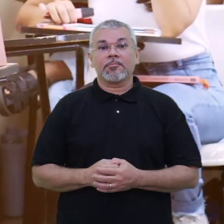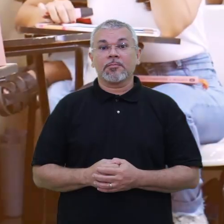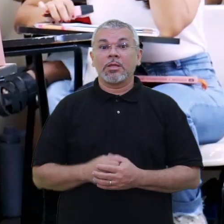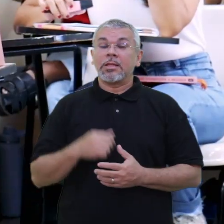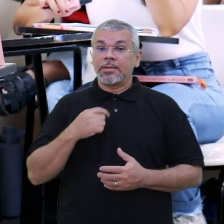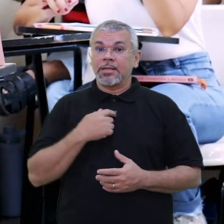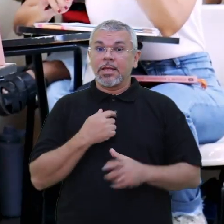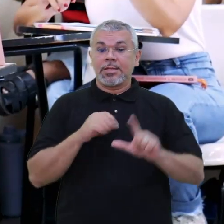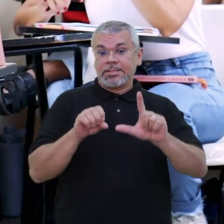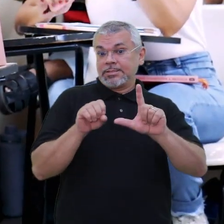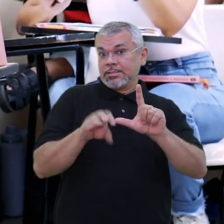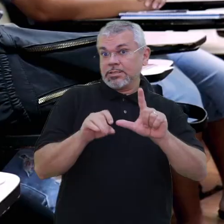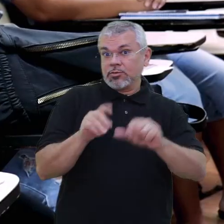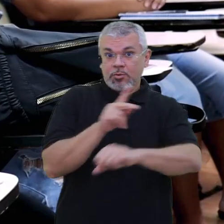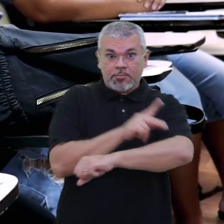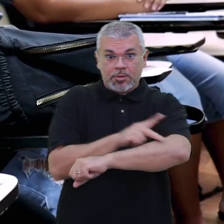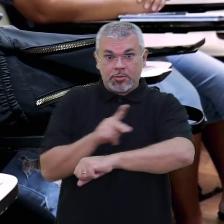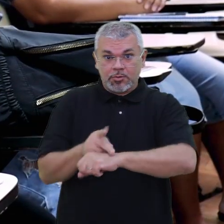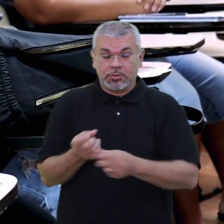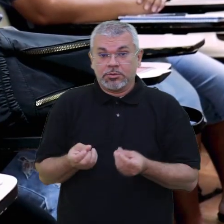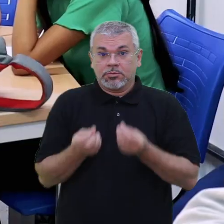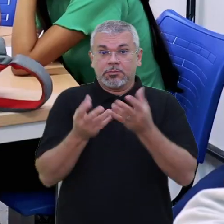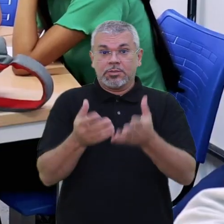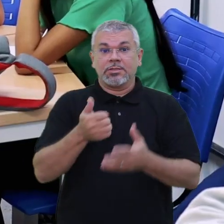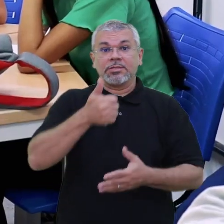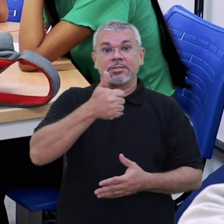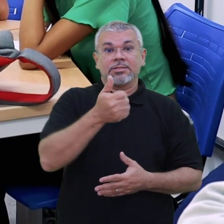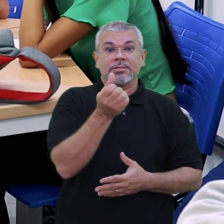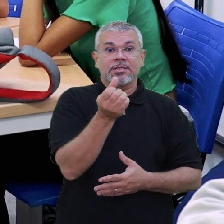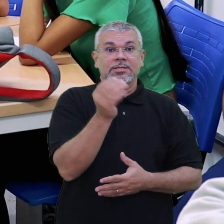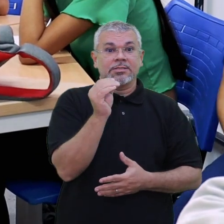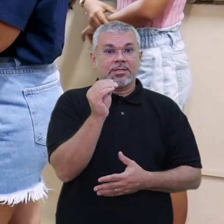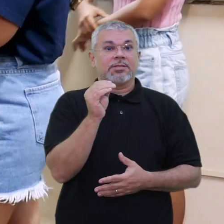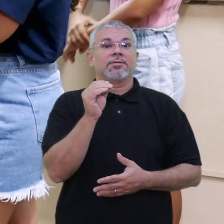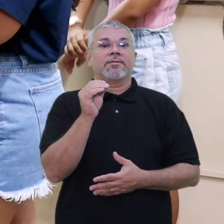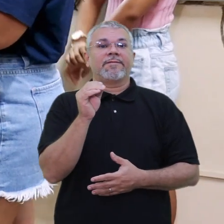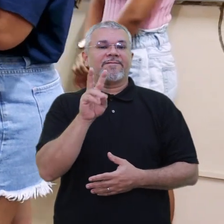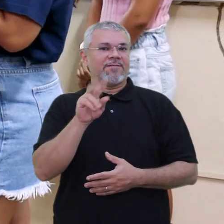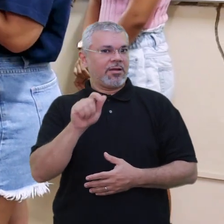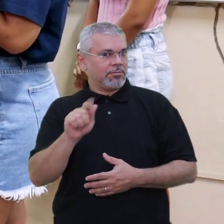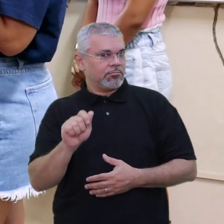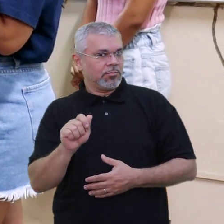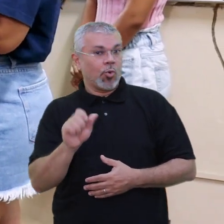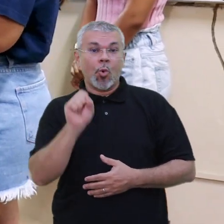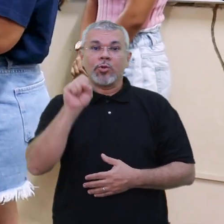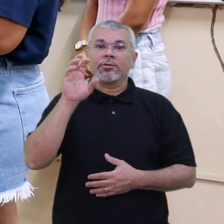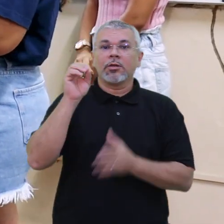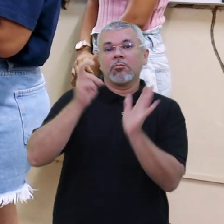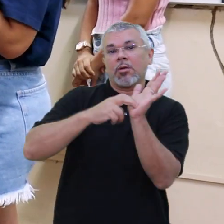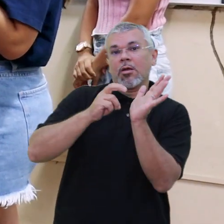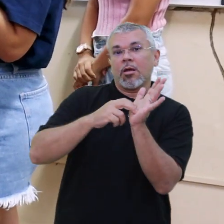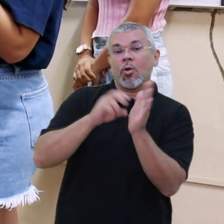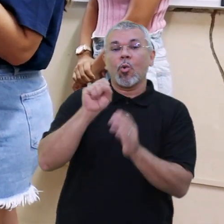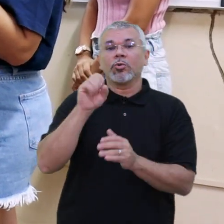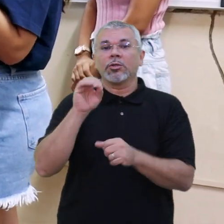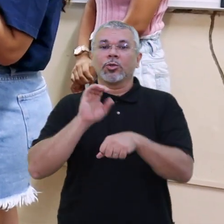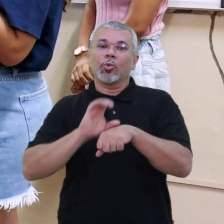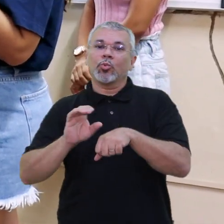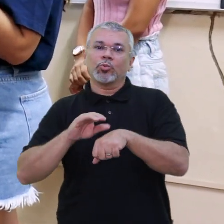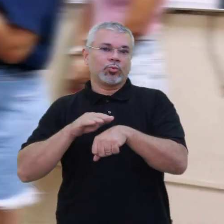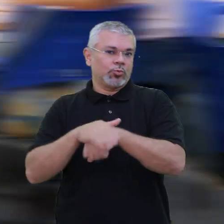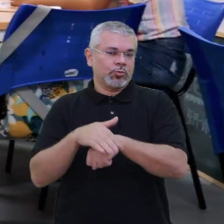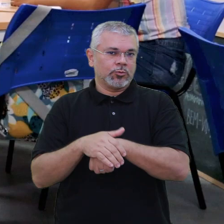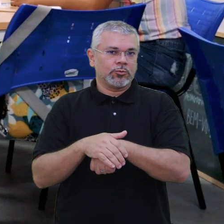A licenciatura em pedagogia disponibiliza 160 vagas por ano, sendo 80 para o curso diurno e 80